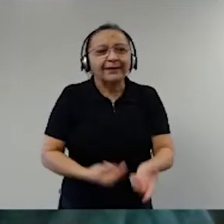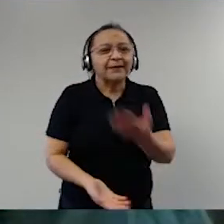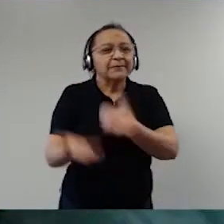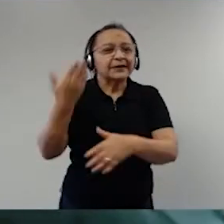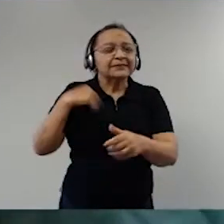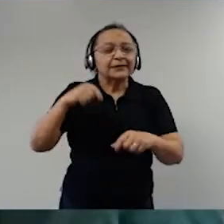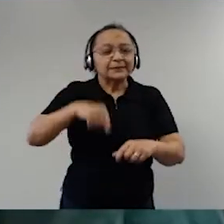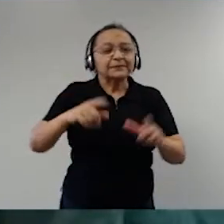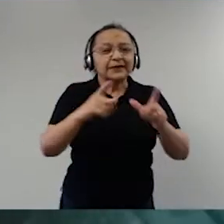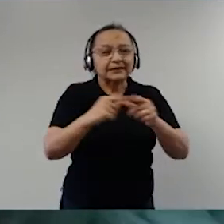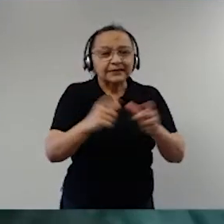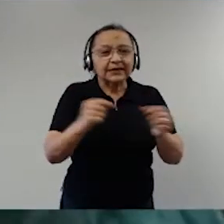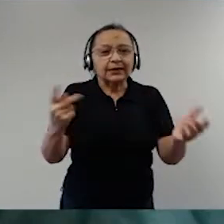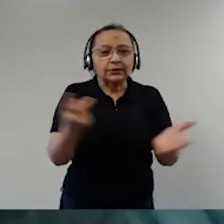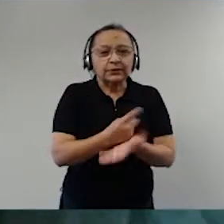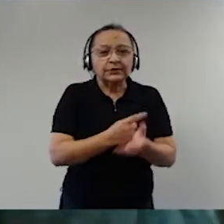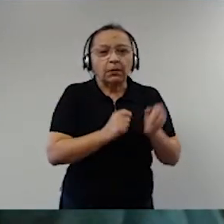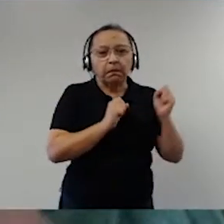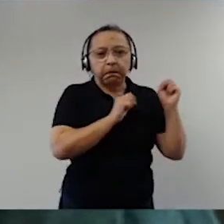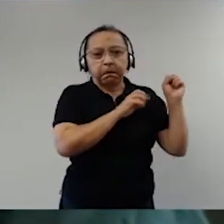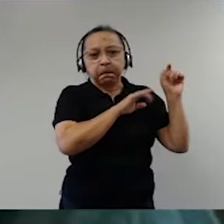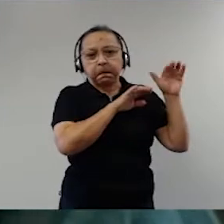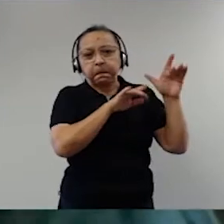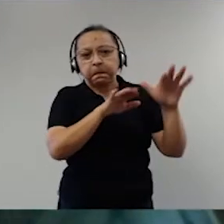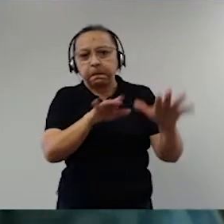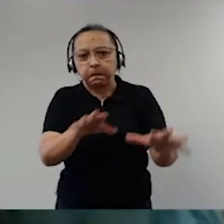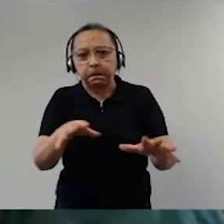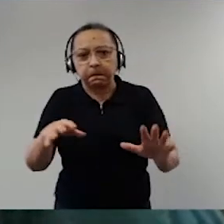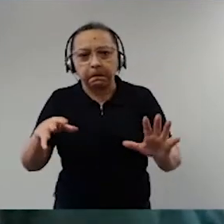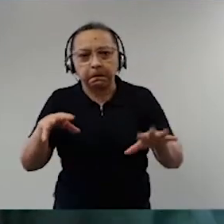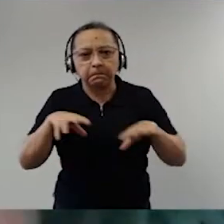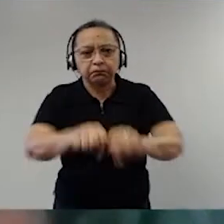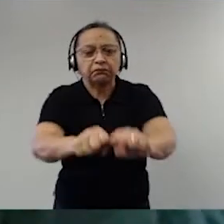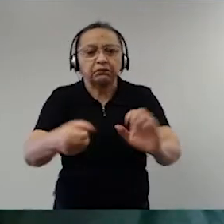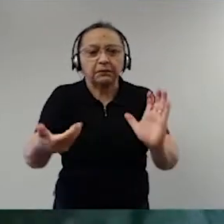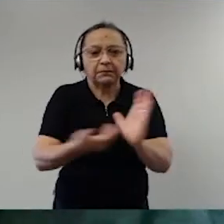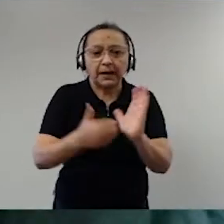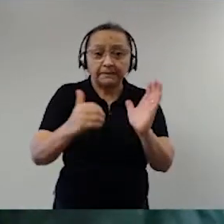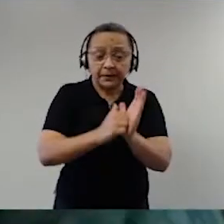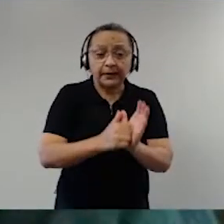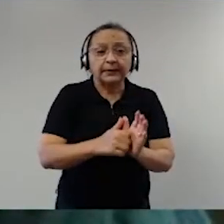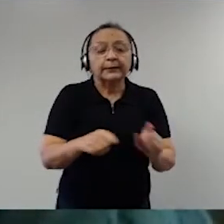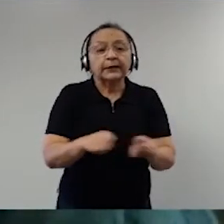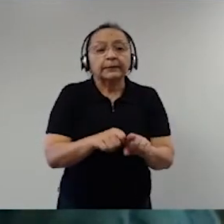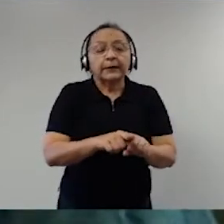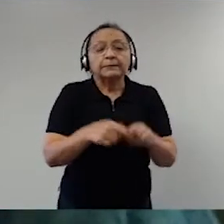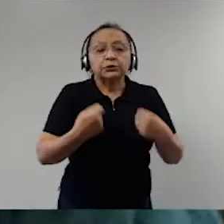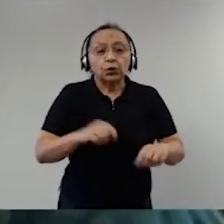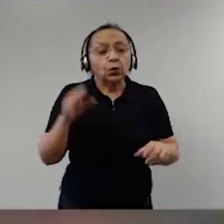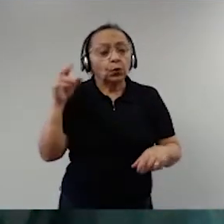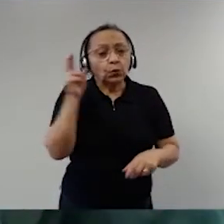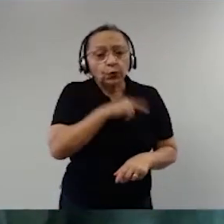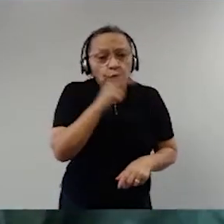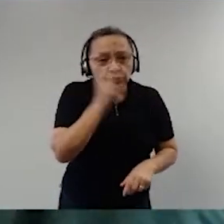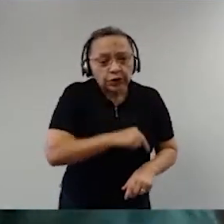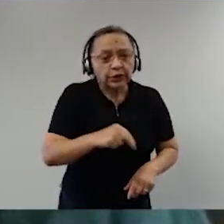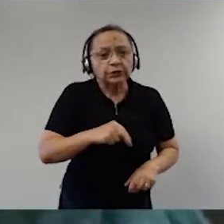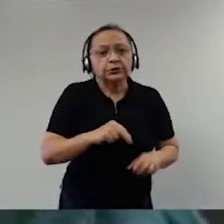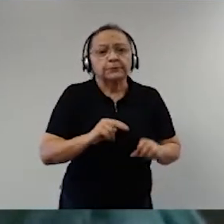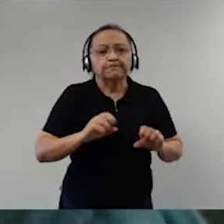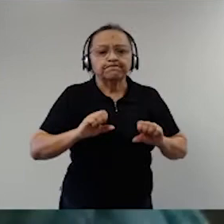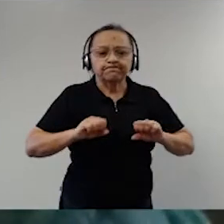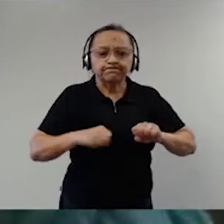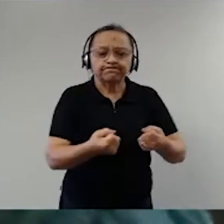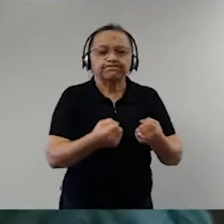Armadas. Uma única tarde esvaziou o Congresso dos invasores e terminou seu estado de emergência naquela